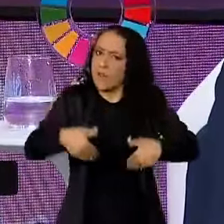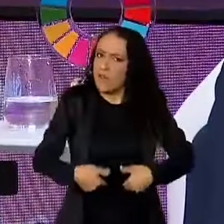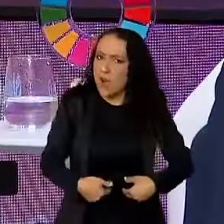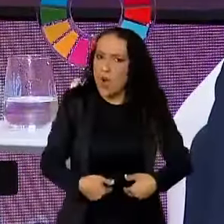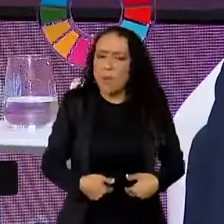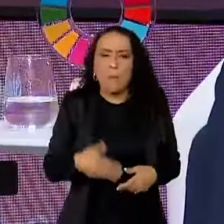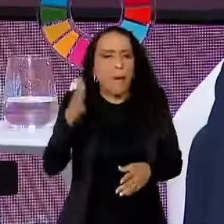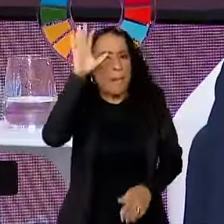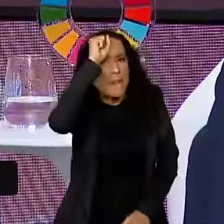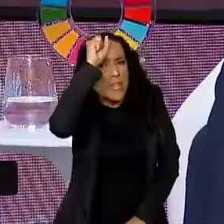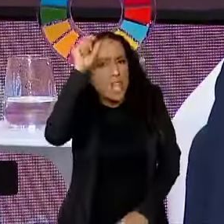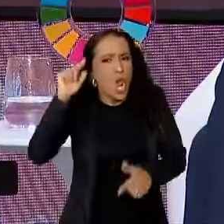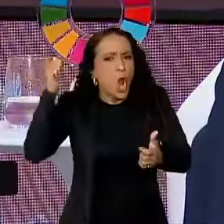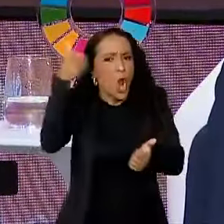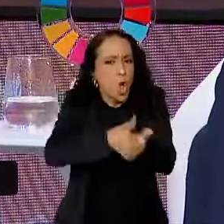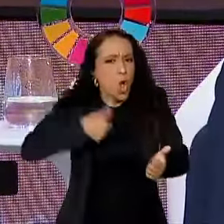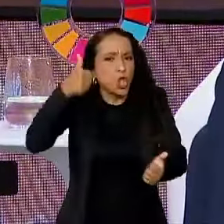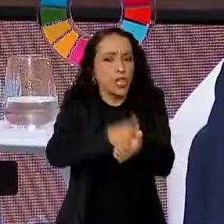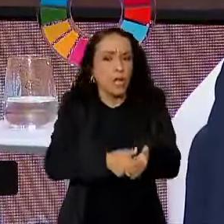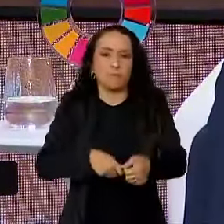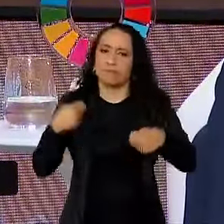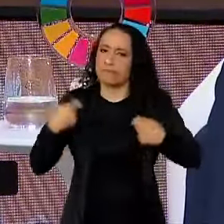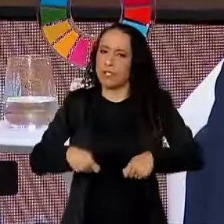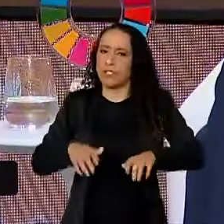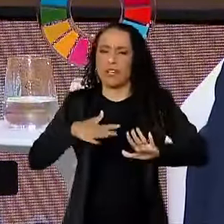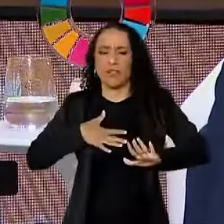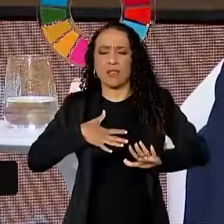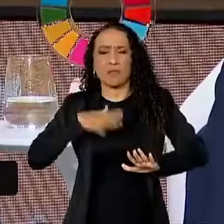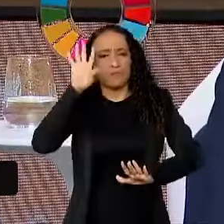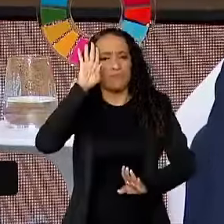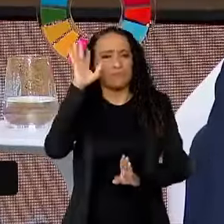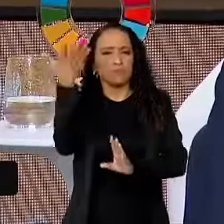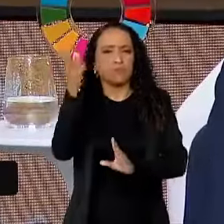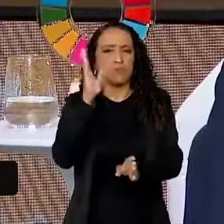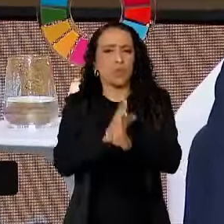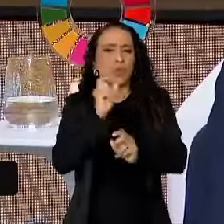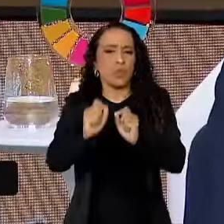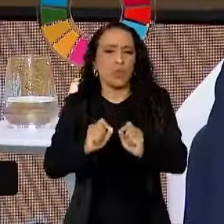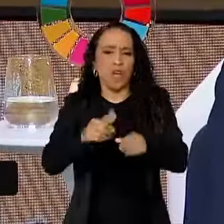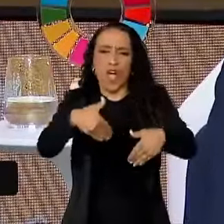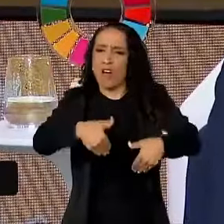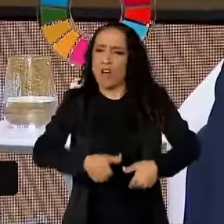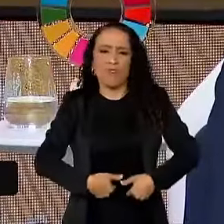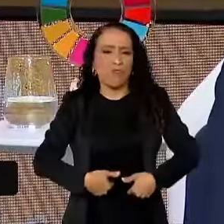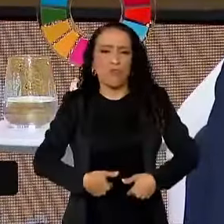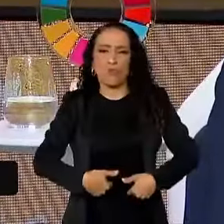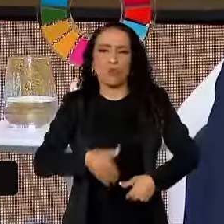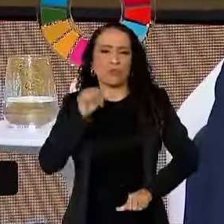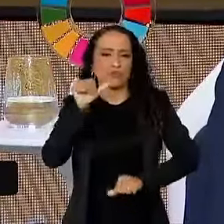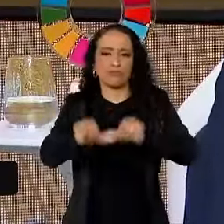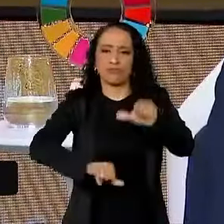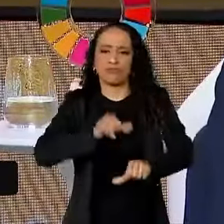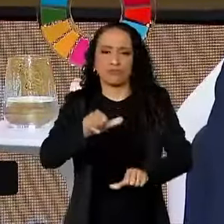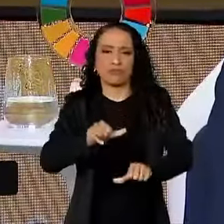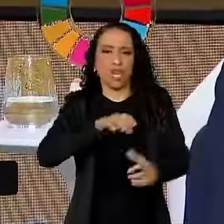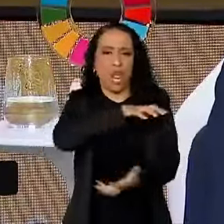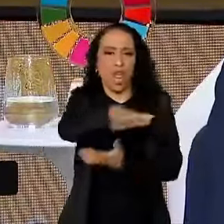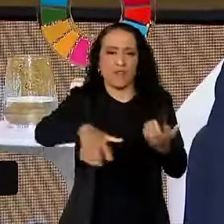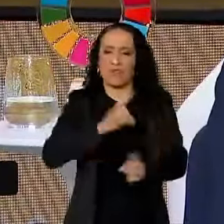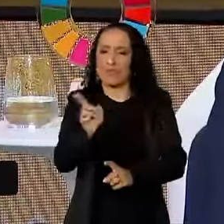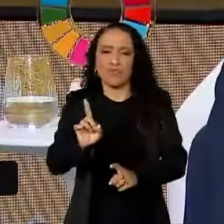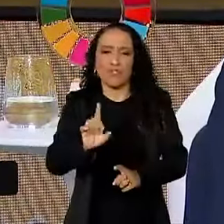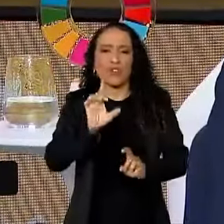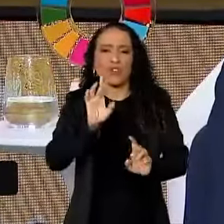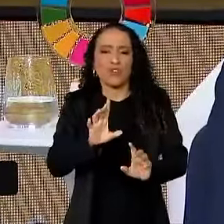para aprender a lutar. É preciso. Aí eu descobri que a fome não leva ninguém à revolução. A fome leva as